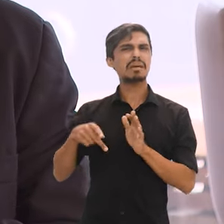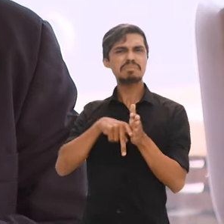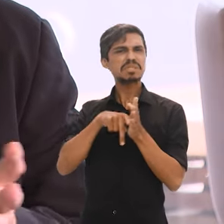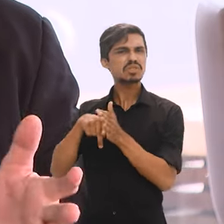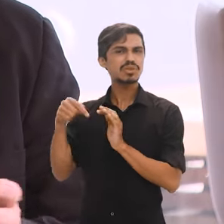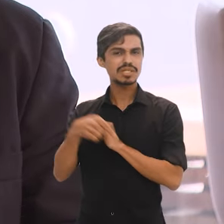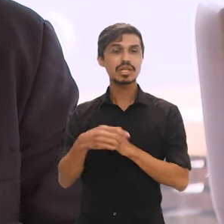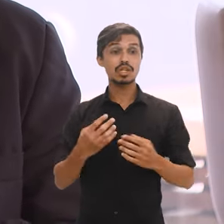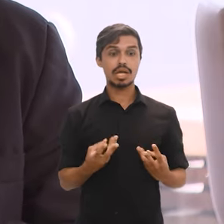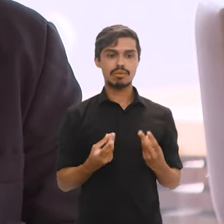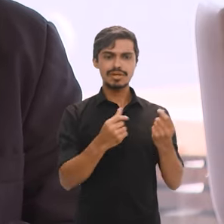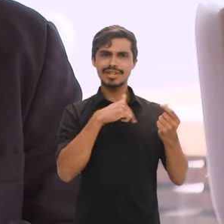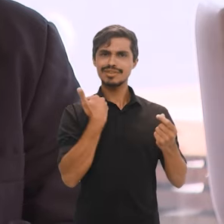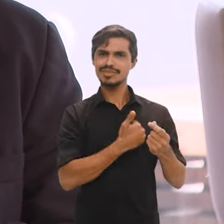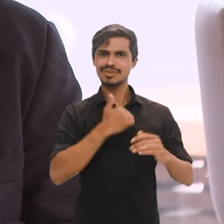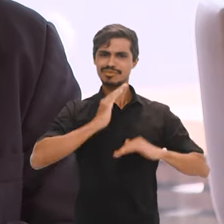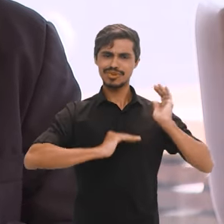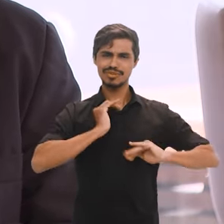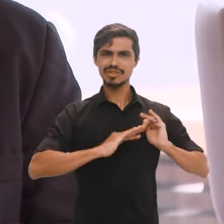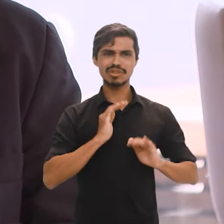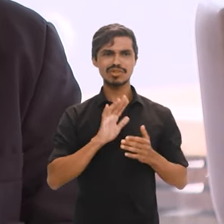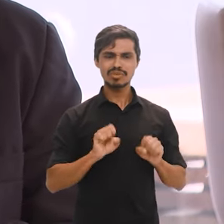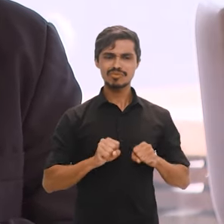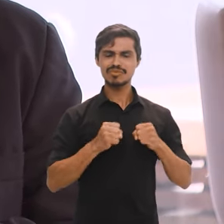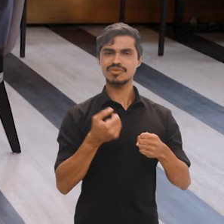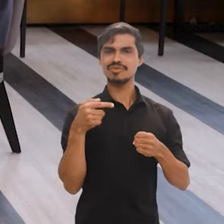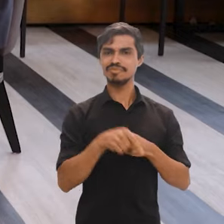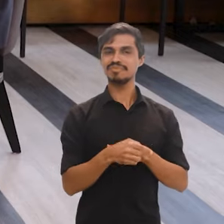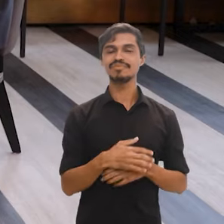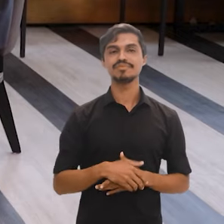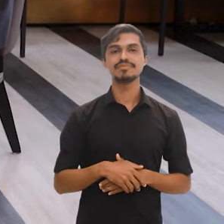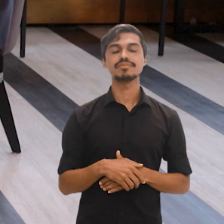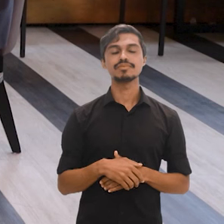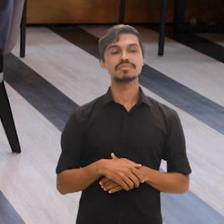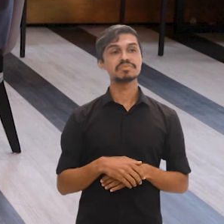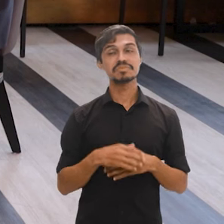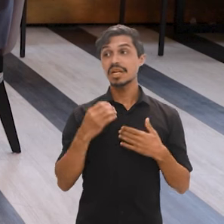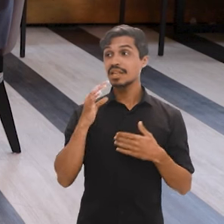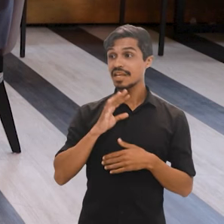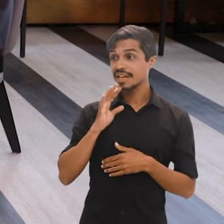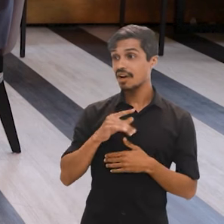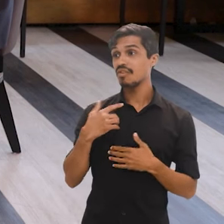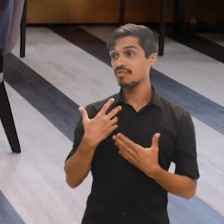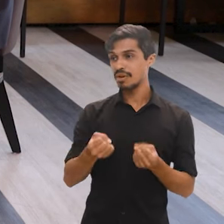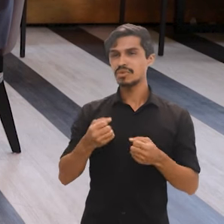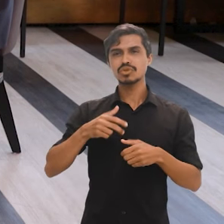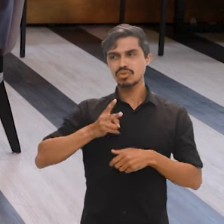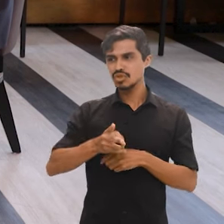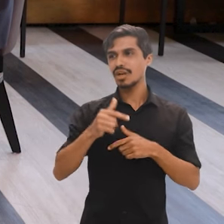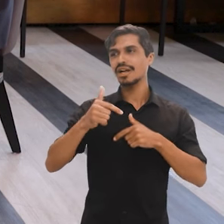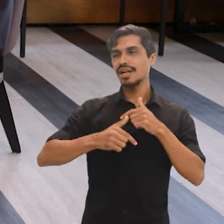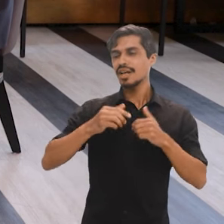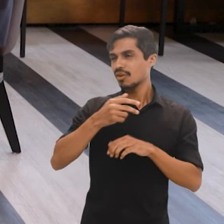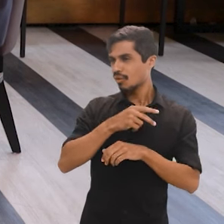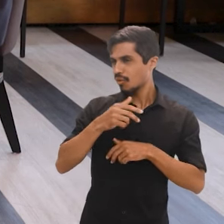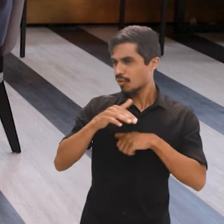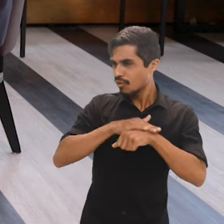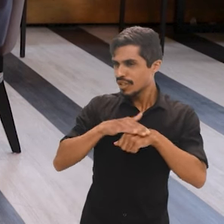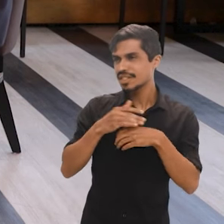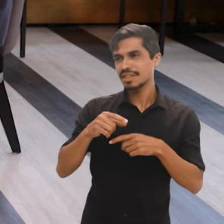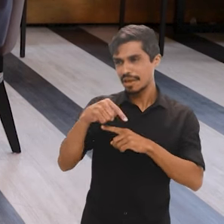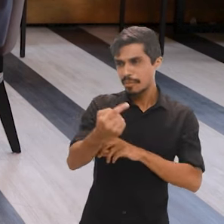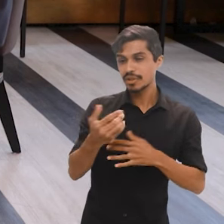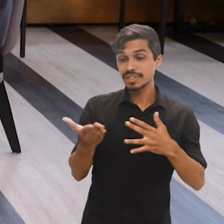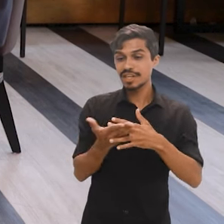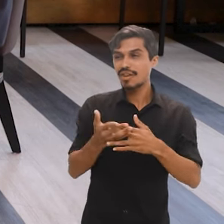como foi feito pela qualidade dos técnicos, profissionais que estão à frente do IBGE. Que bacana! Vamos continuar essa conversa já já, presidente.